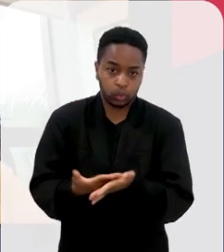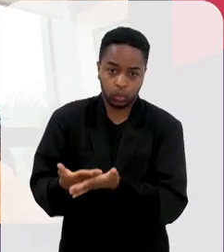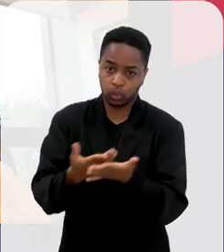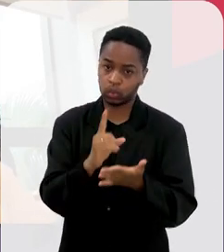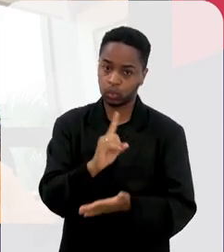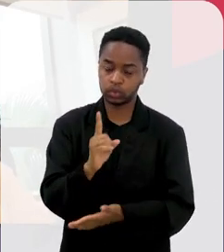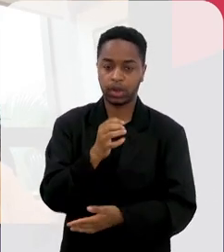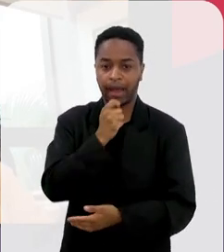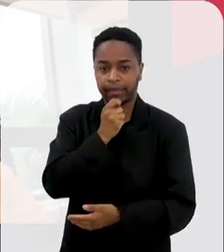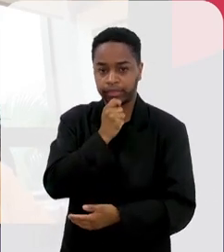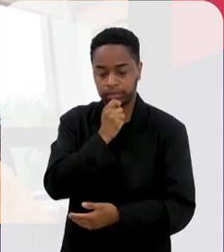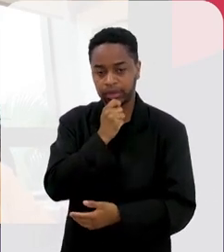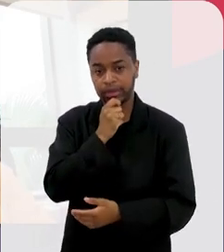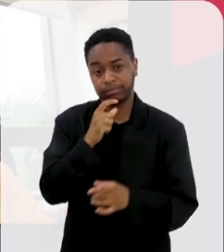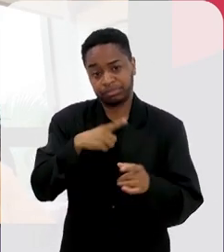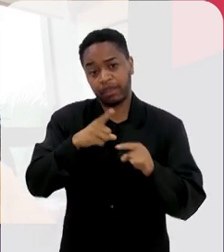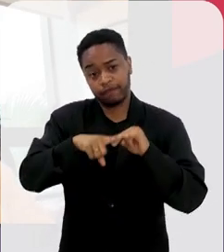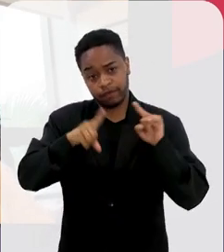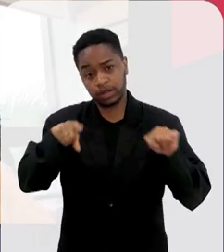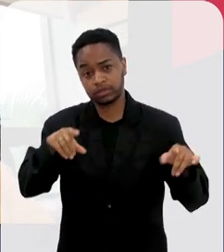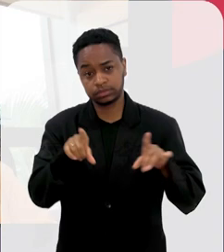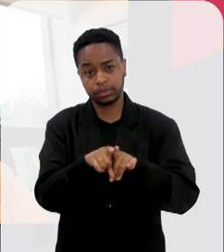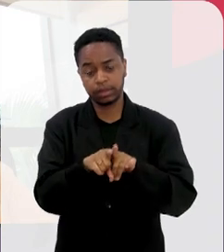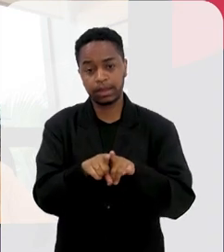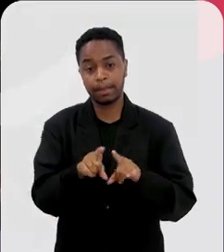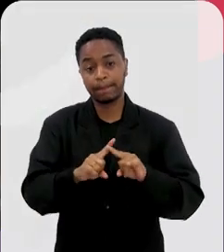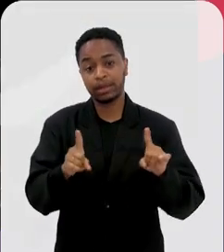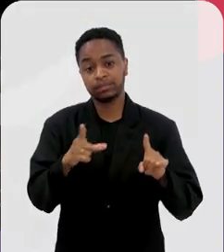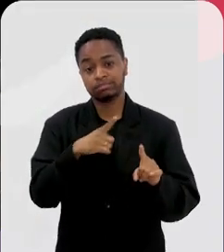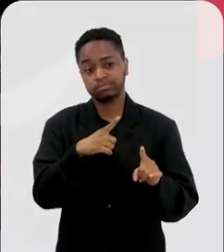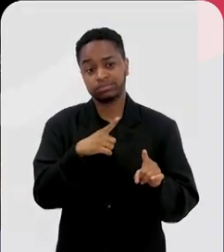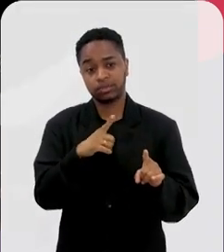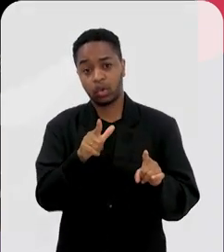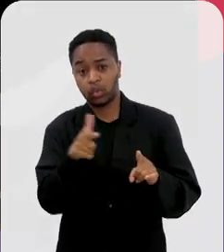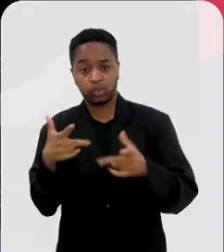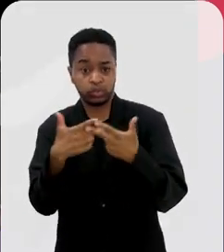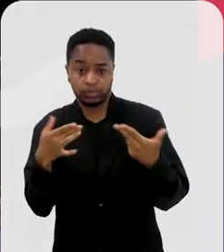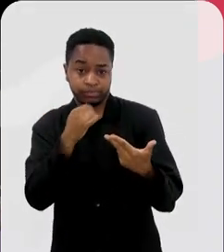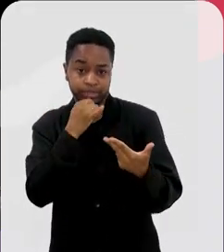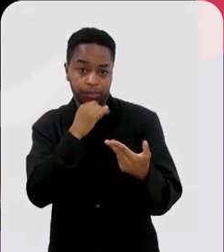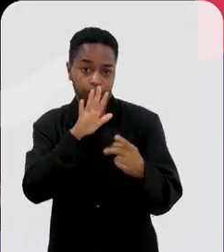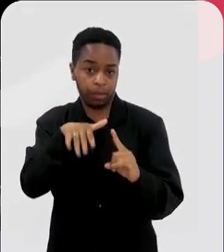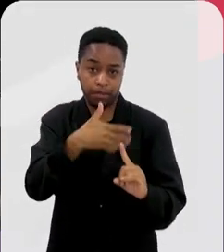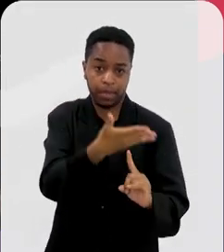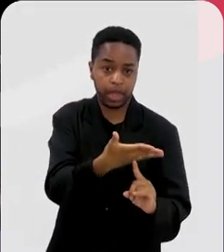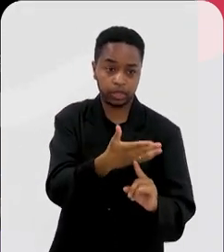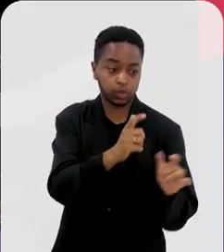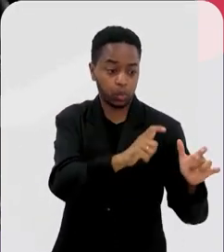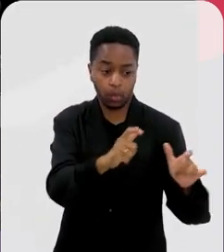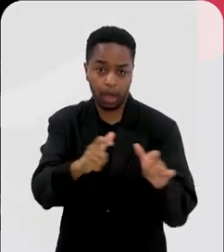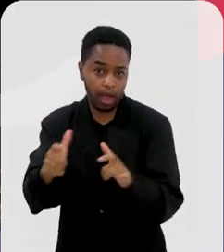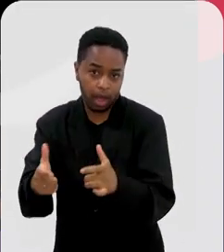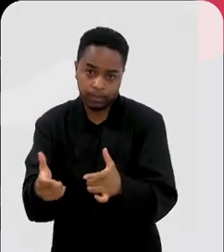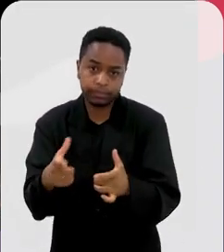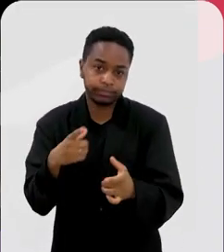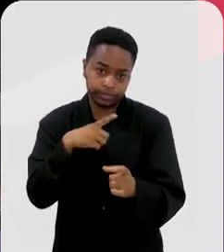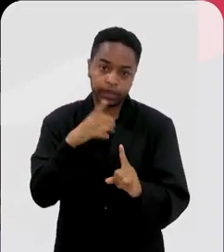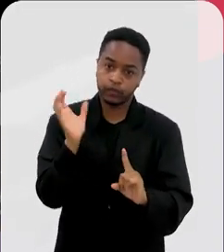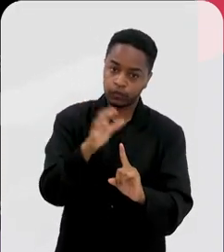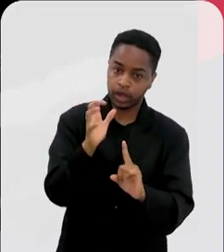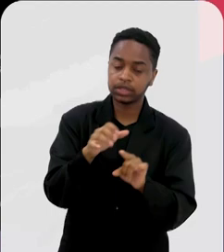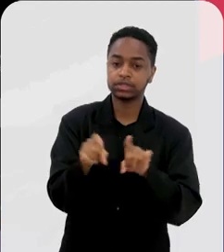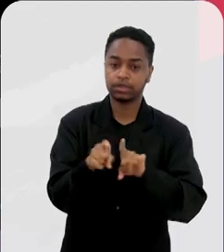também tem essa relação. E tem fatores também ambientais que se mostrou